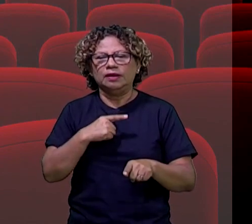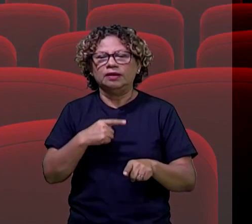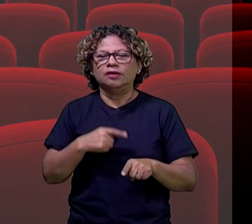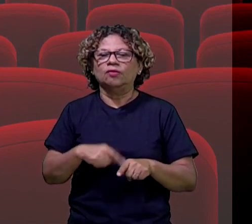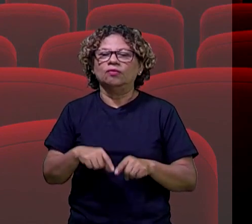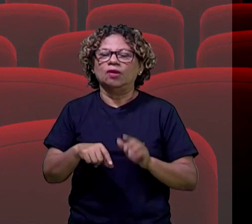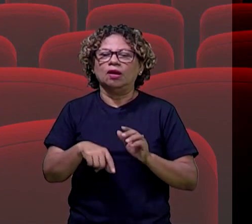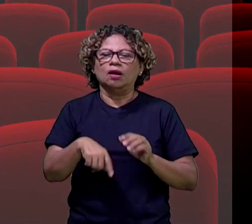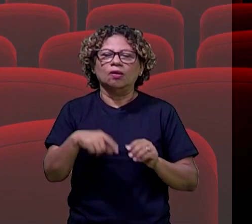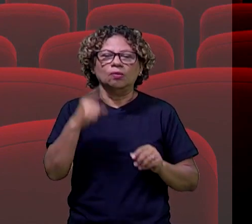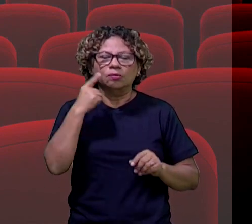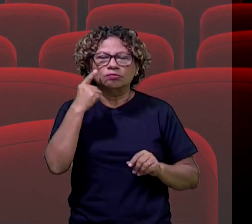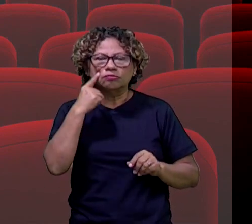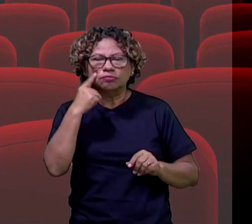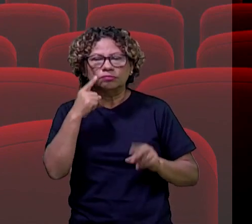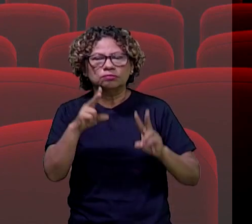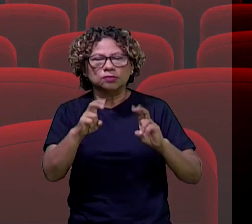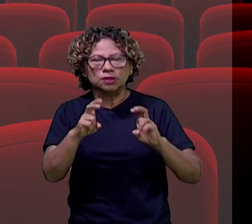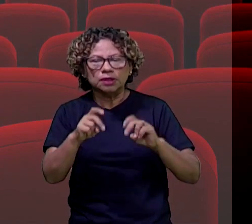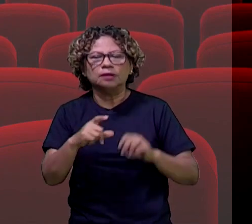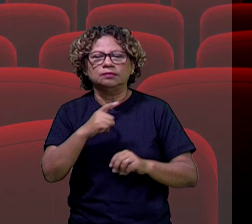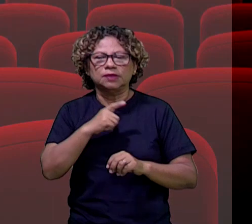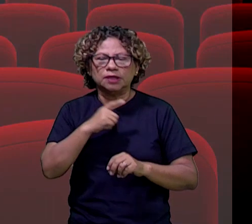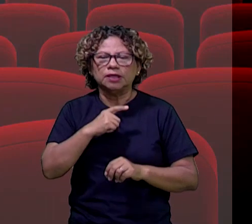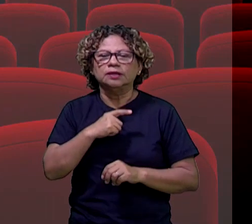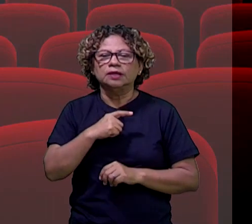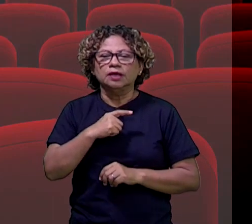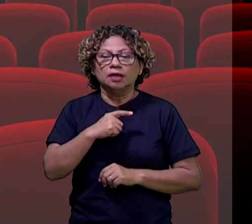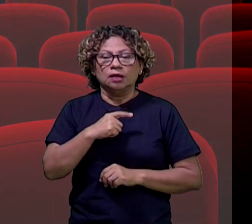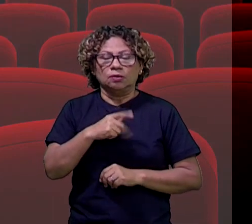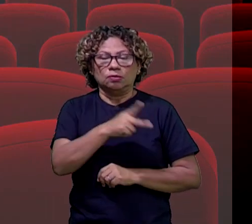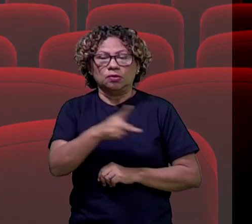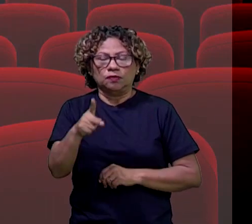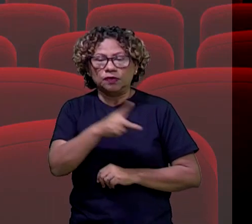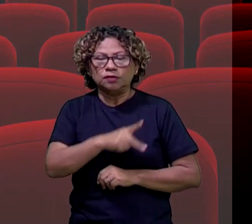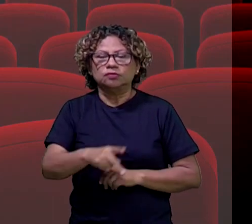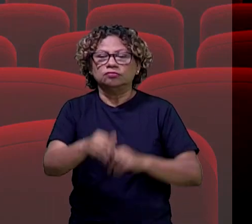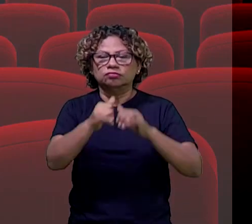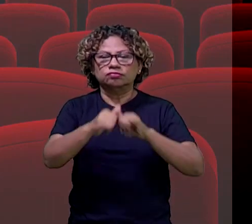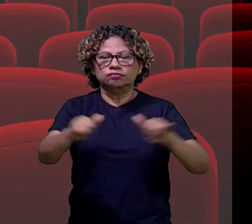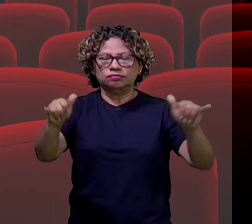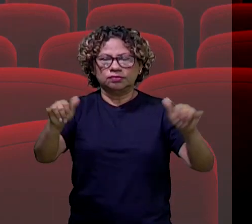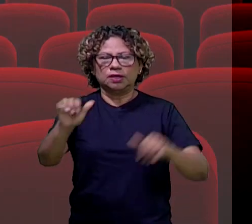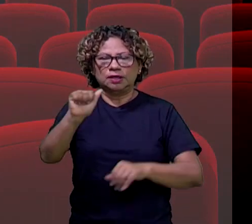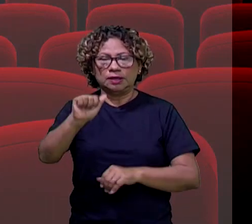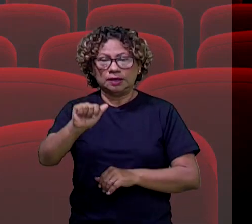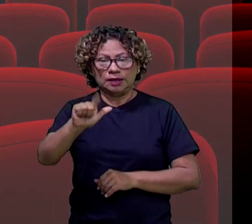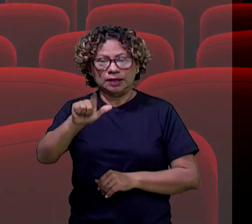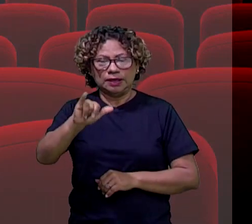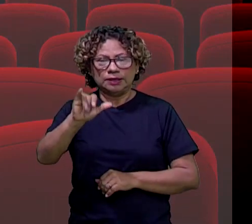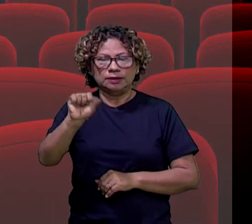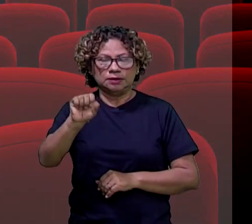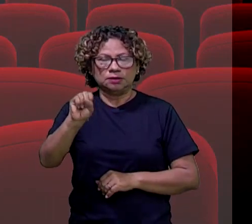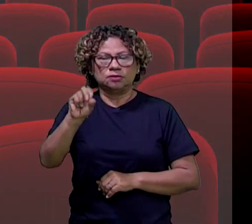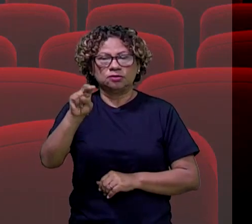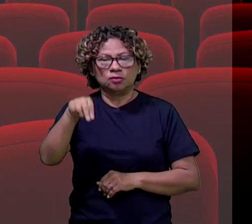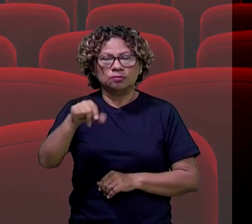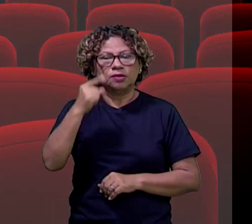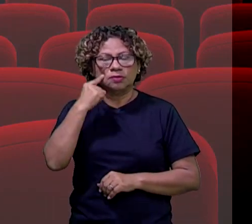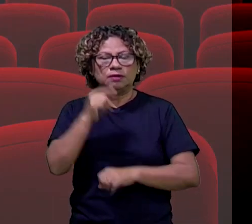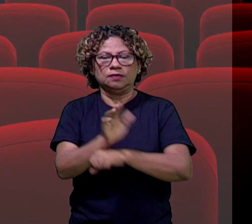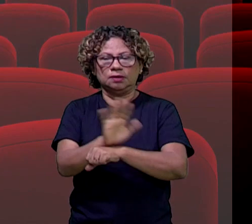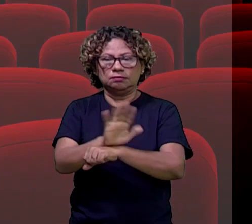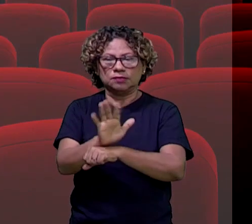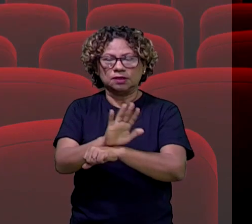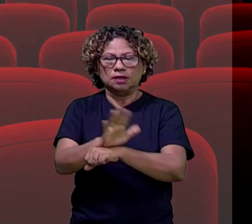componente de biologia, através do nosso professor Alisson, mas a gente resgata para vocês esse trailer para